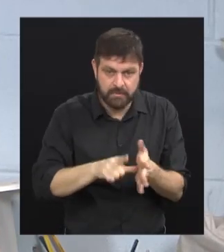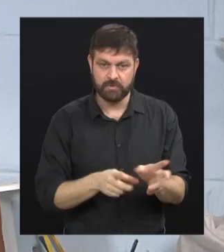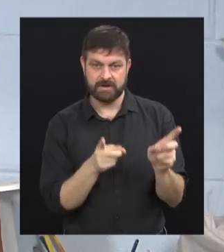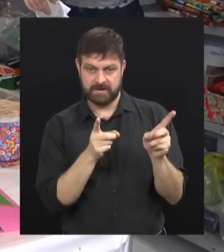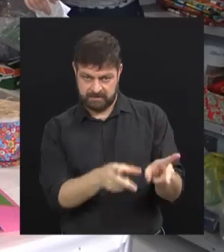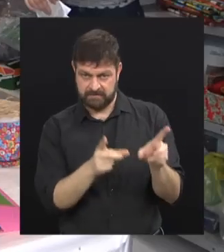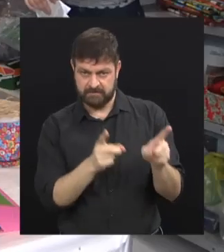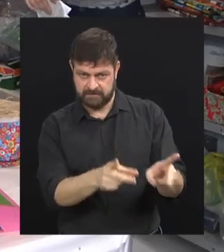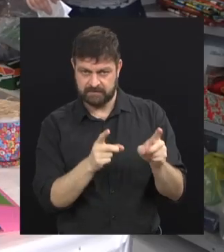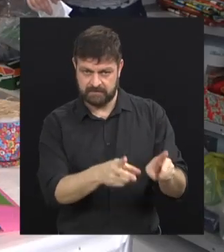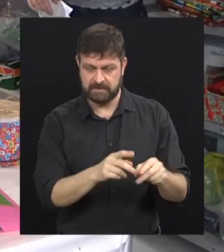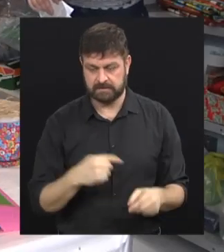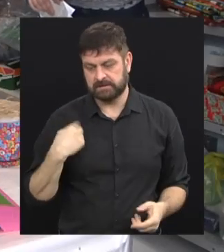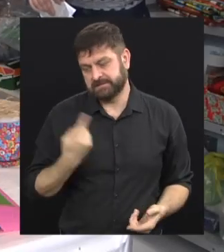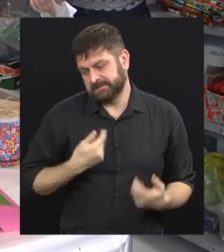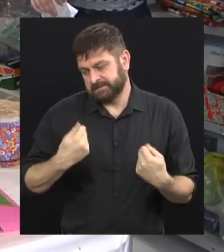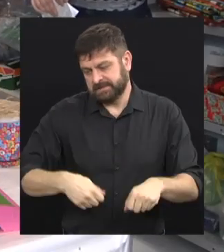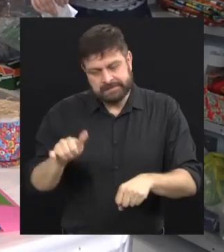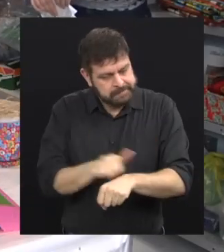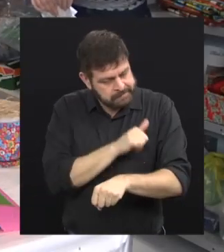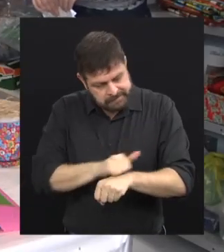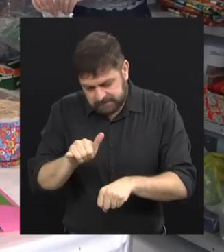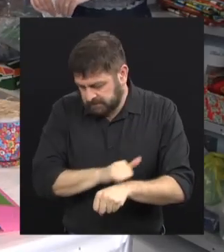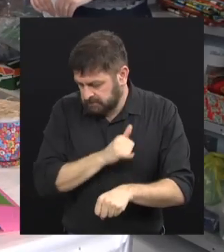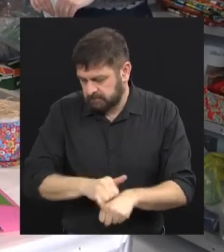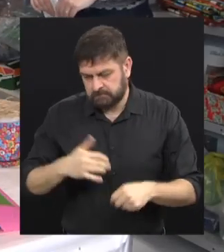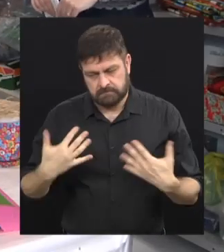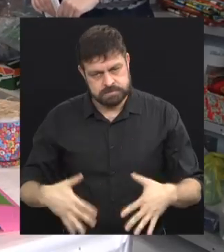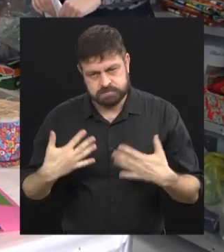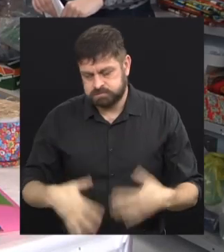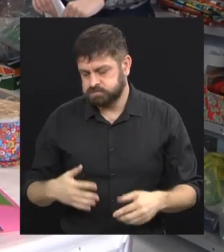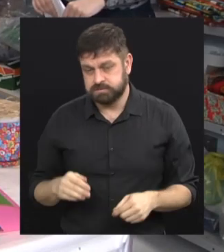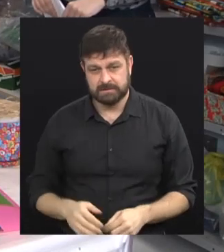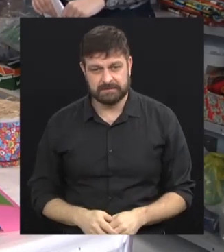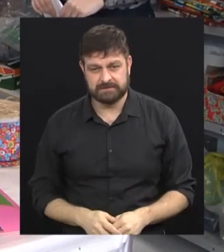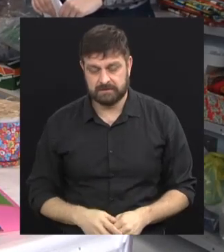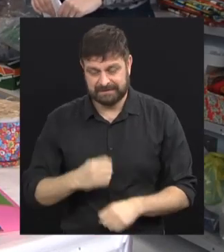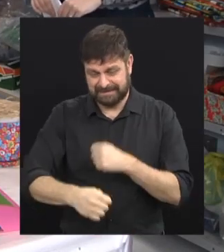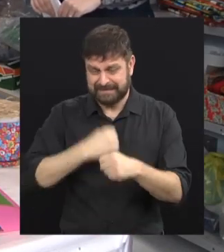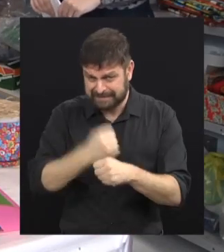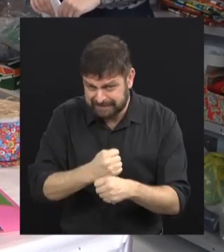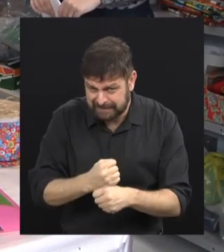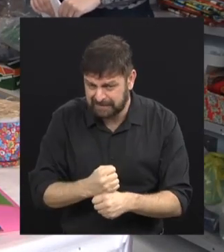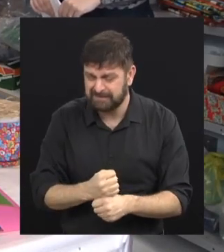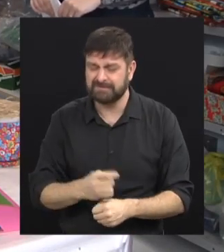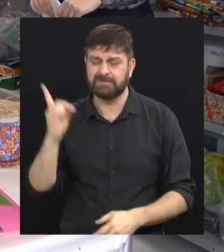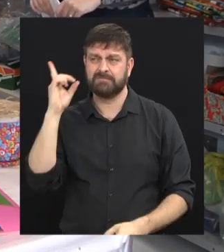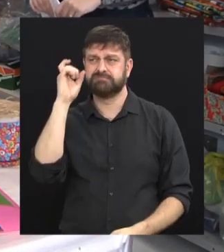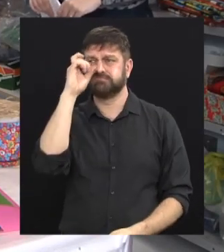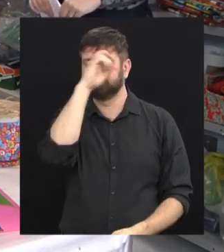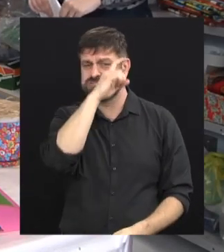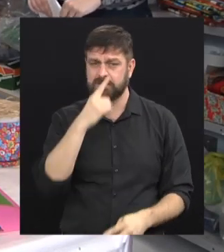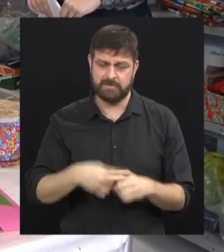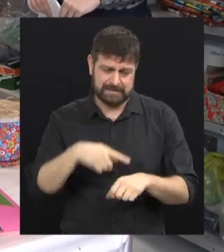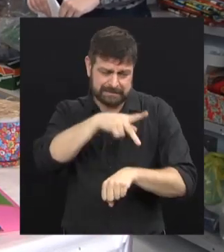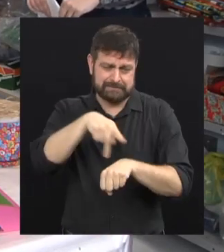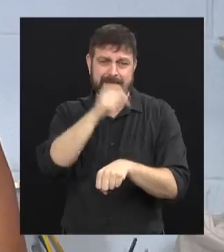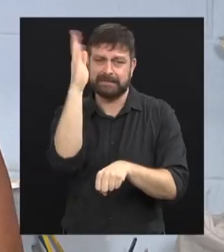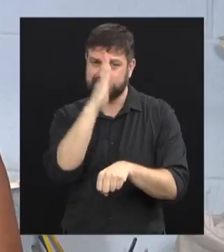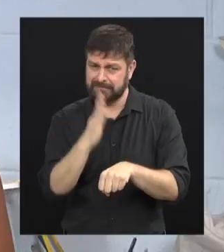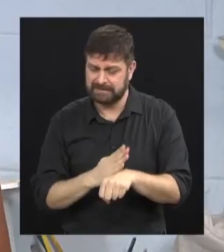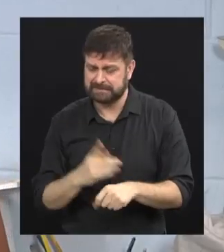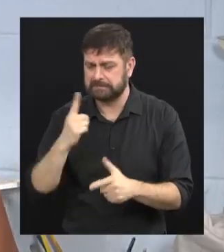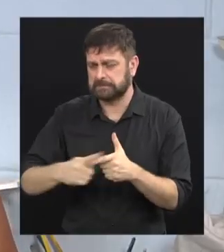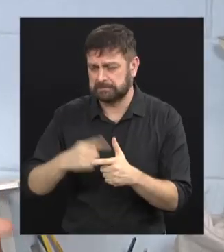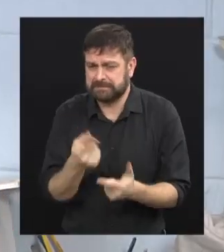vende. Assim, a gente tem que fazer, assim, de acordo com... Esse ano foi muito difícil, né? Porque o